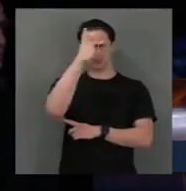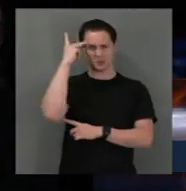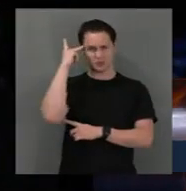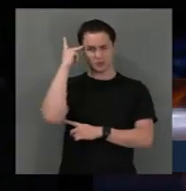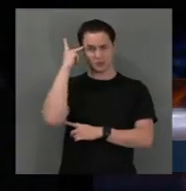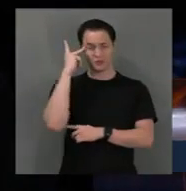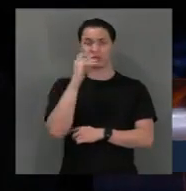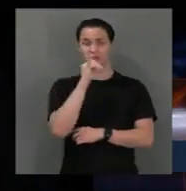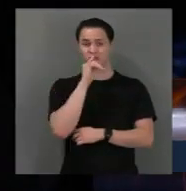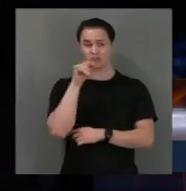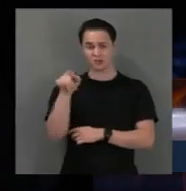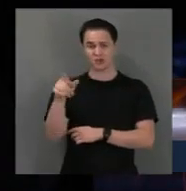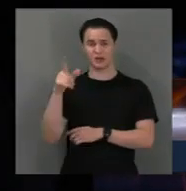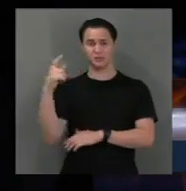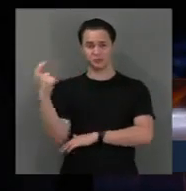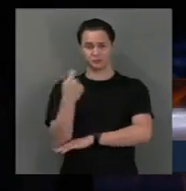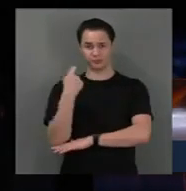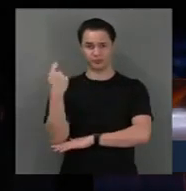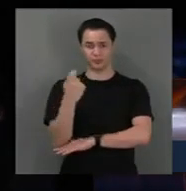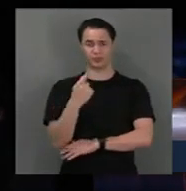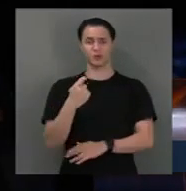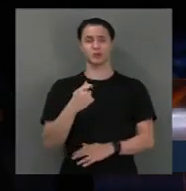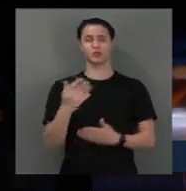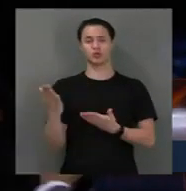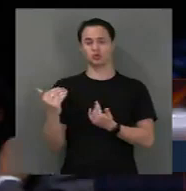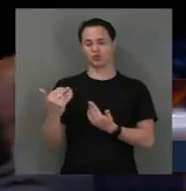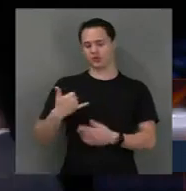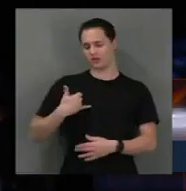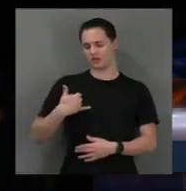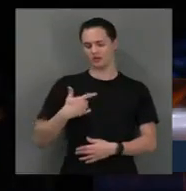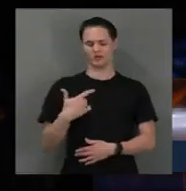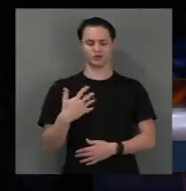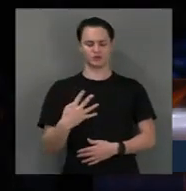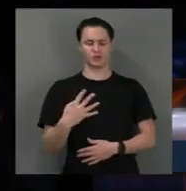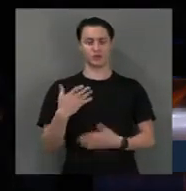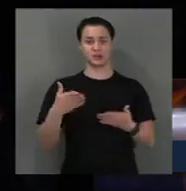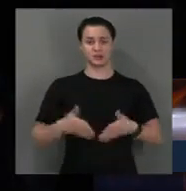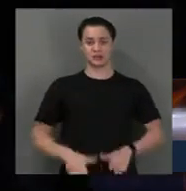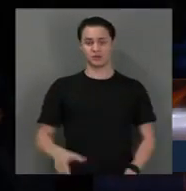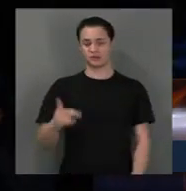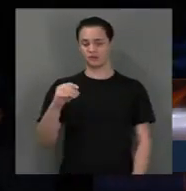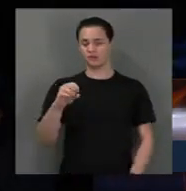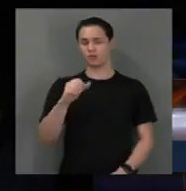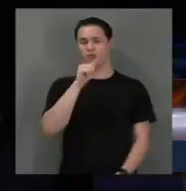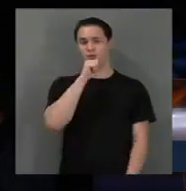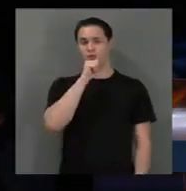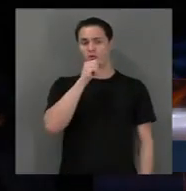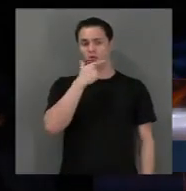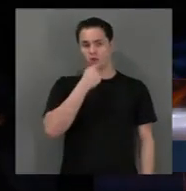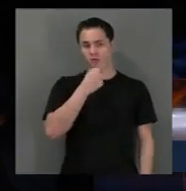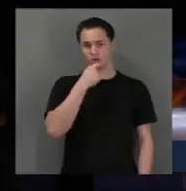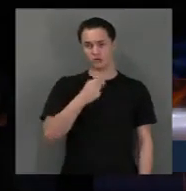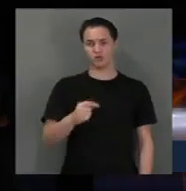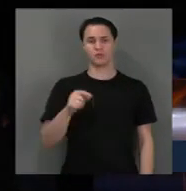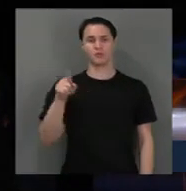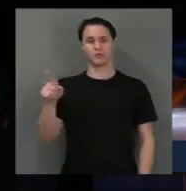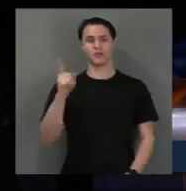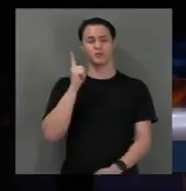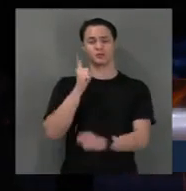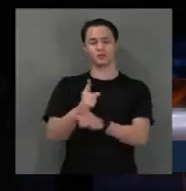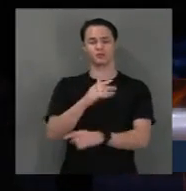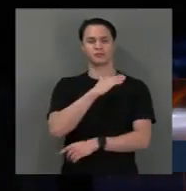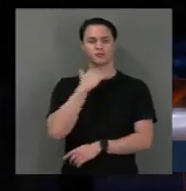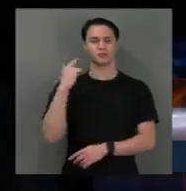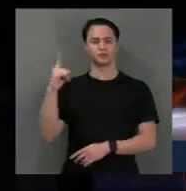exemplo, um jovem de 24 anos, nascido em Porto Alegre, Ranani Glasner, foi encontrado,